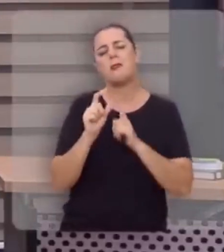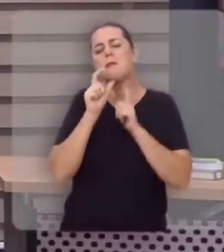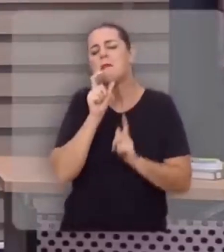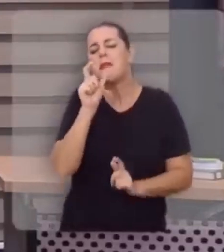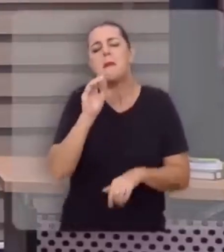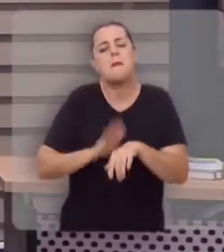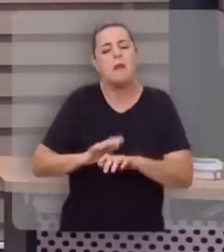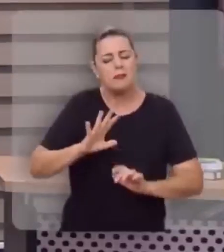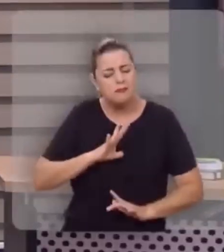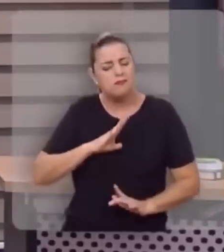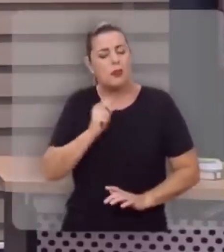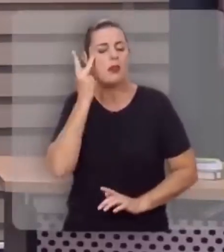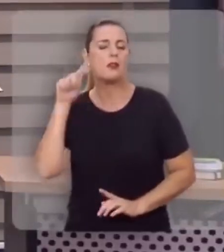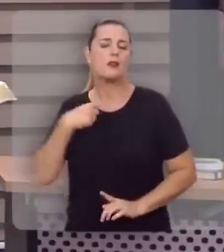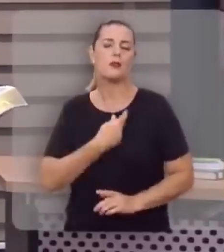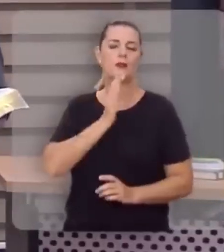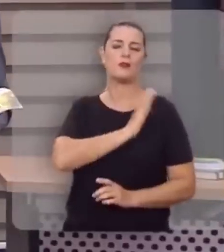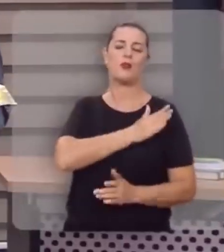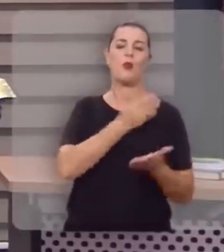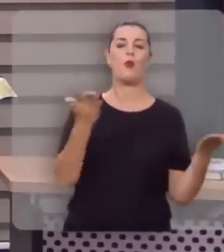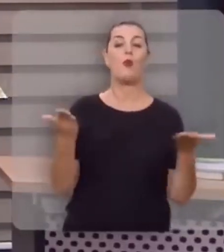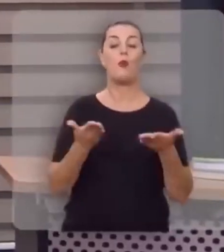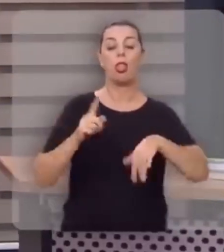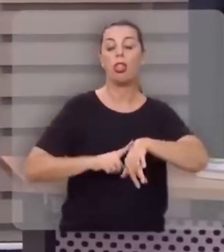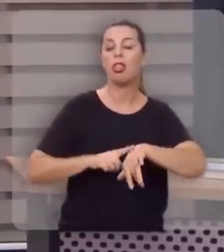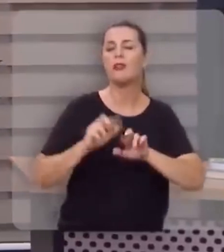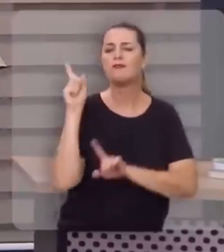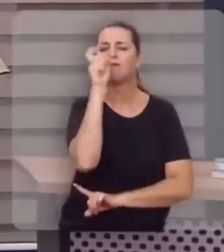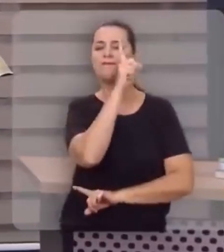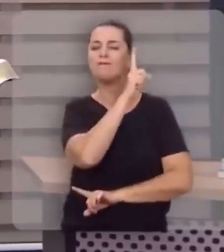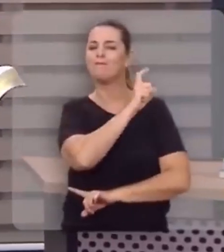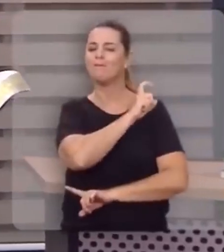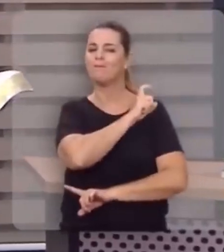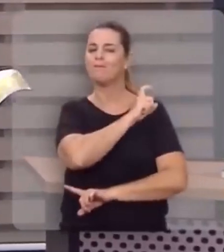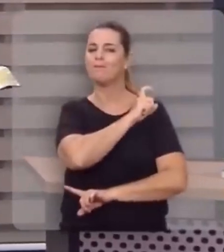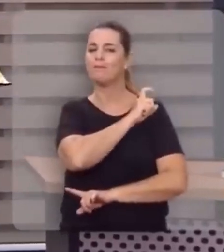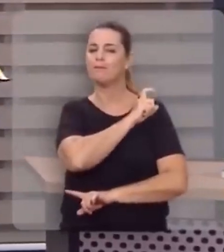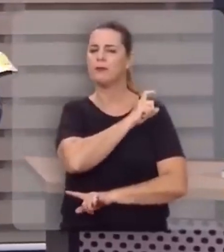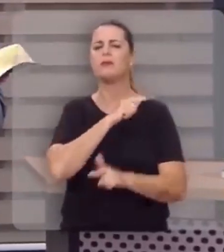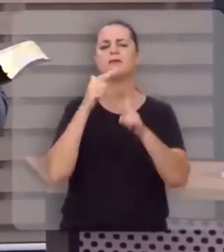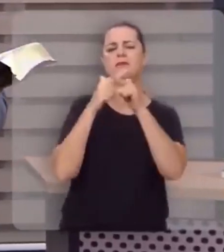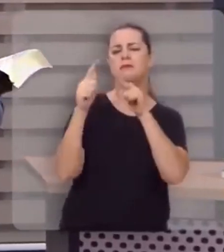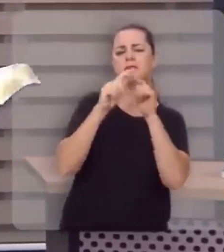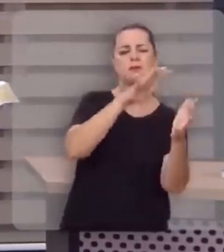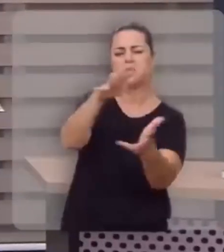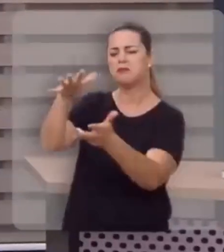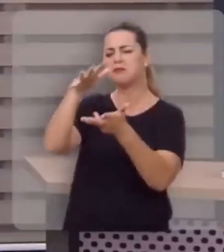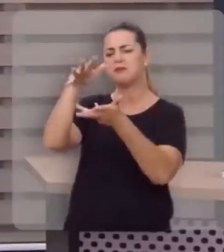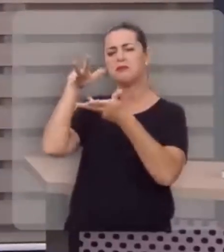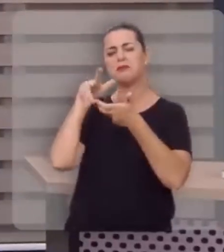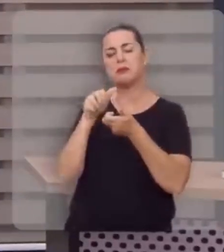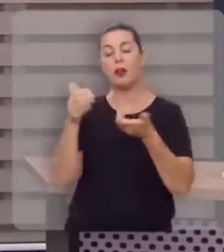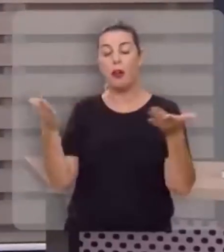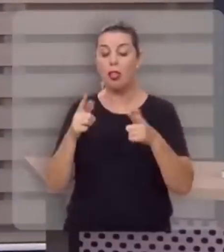mais encorajadora para o nosso coração nestes dias de turbulência, de crise mundial